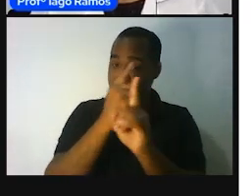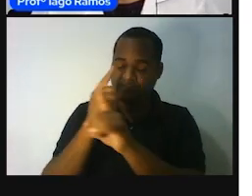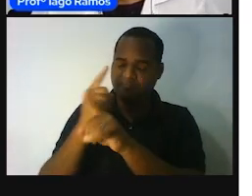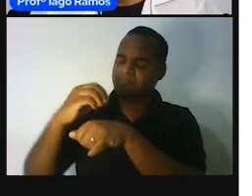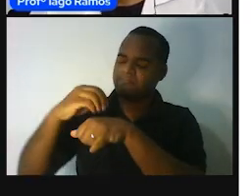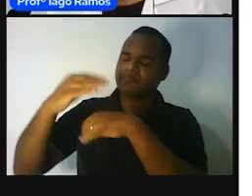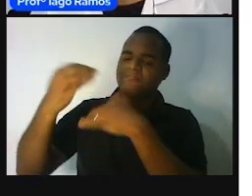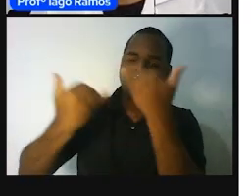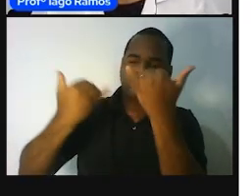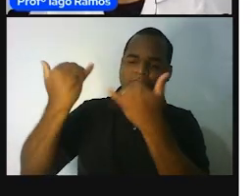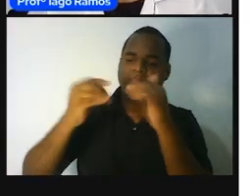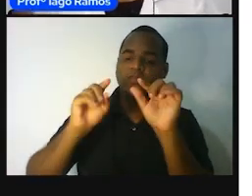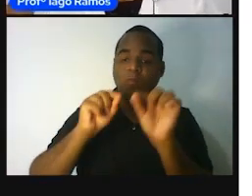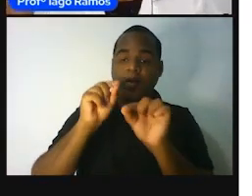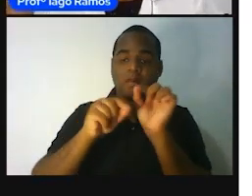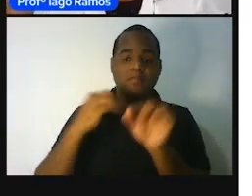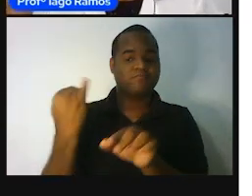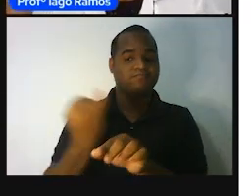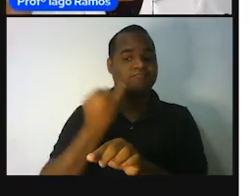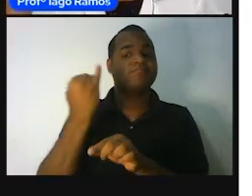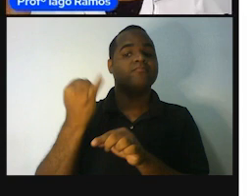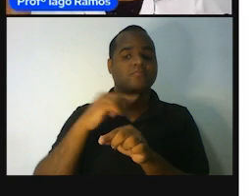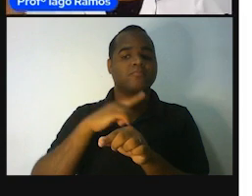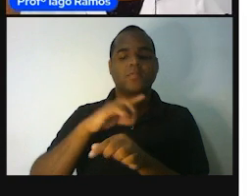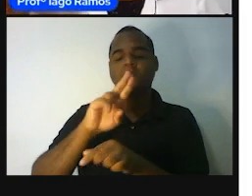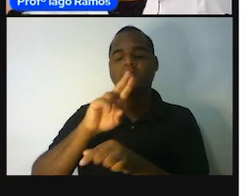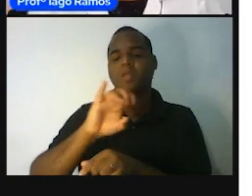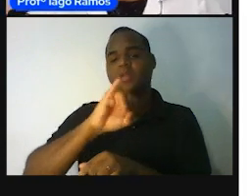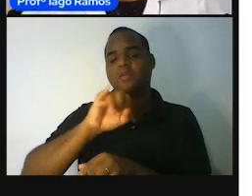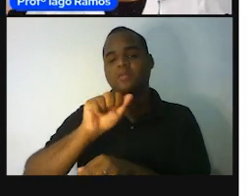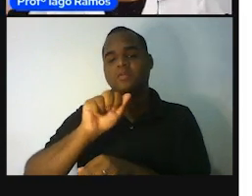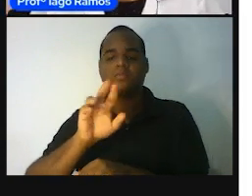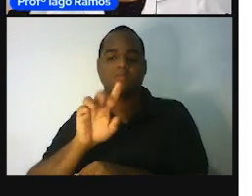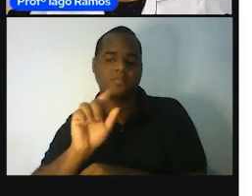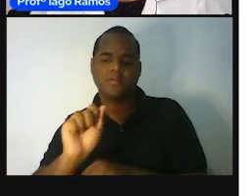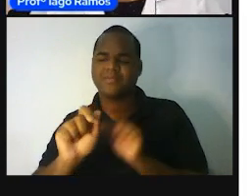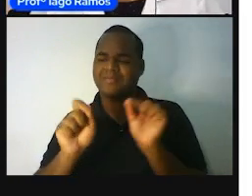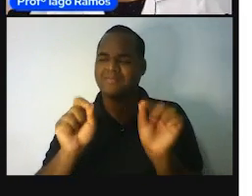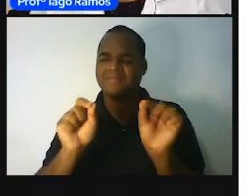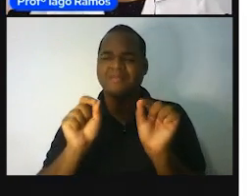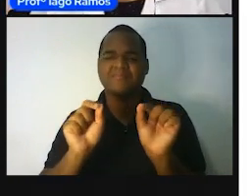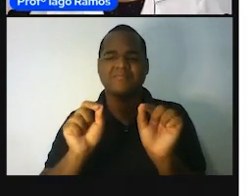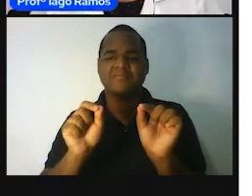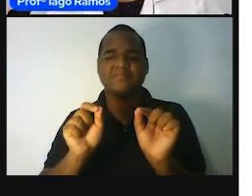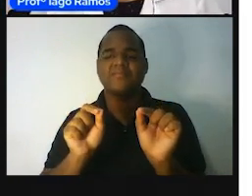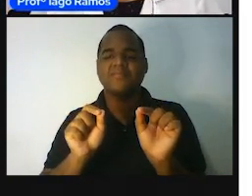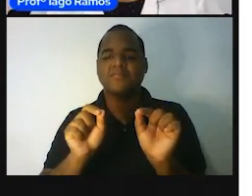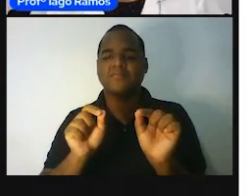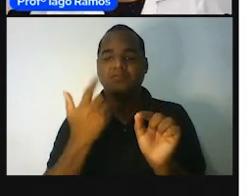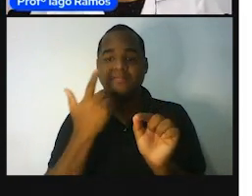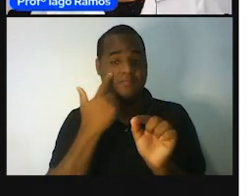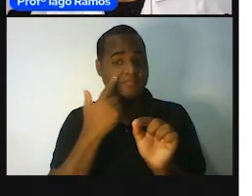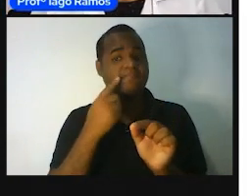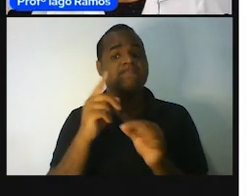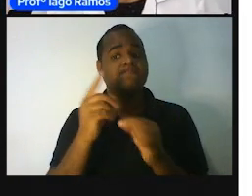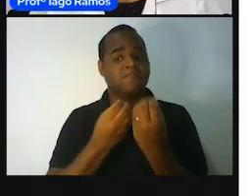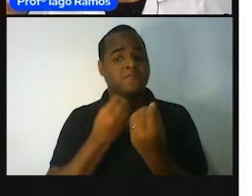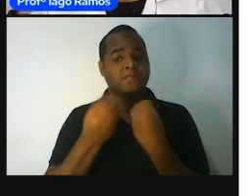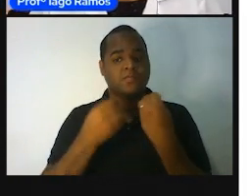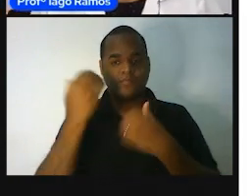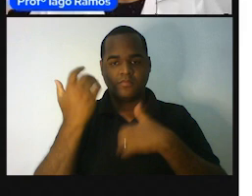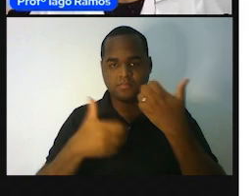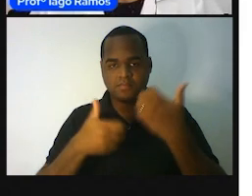você veja o que é interessante é... é... essa coisa que vou medir mais rápido. Tá,